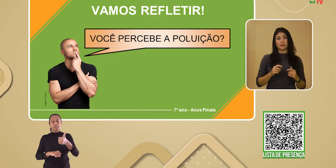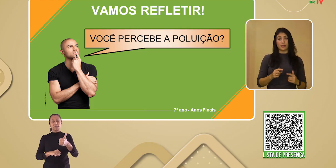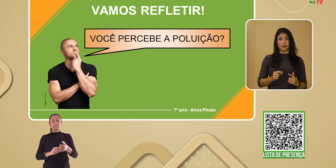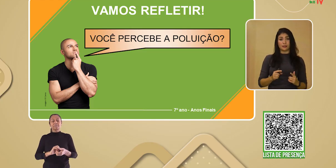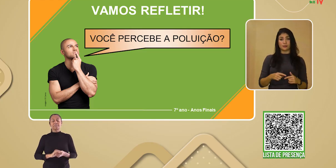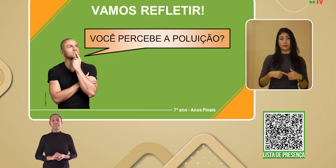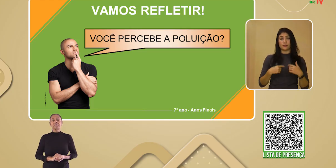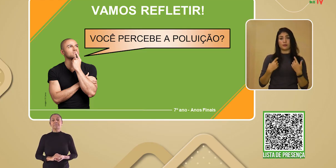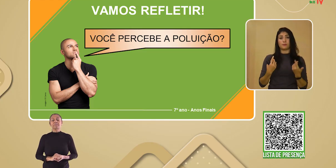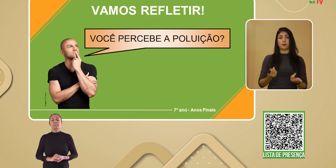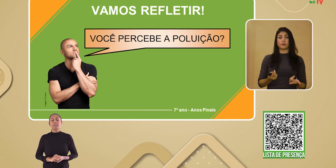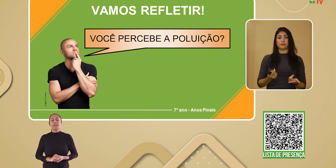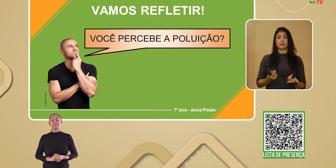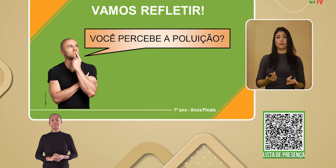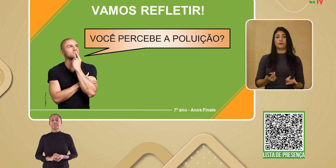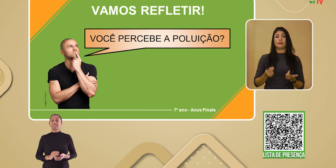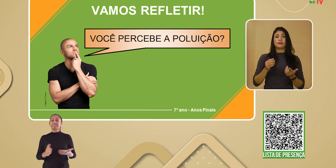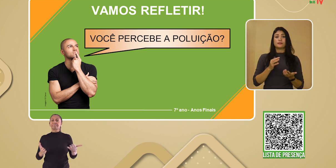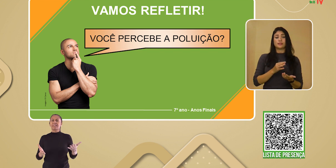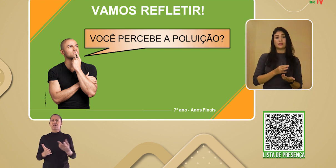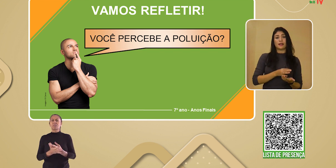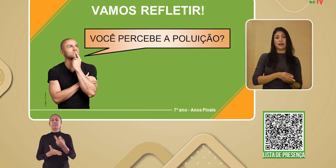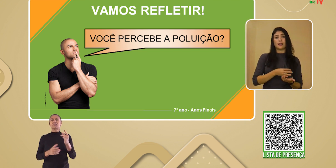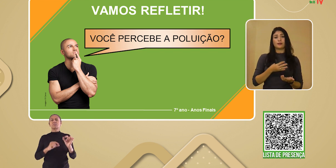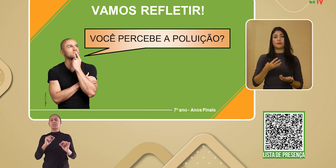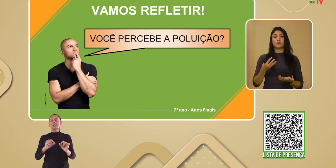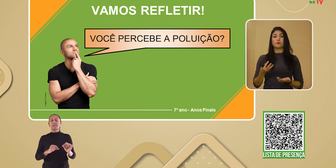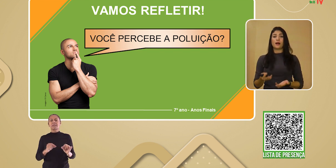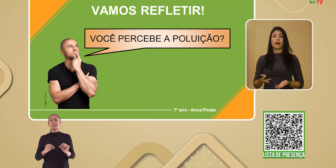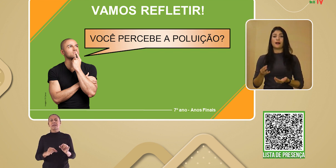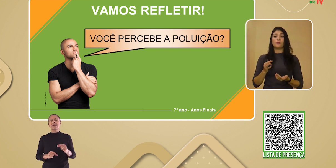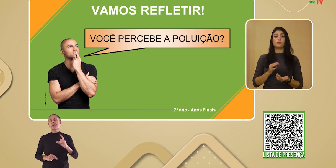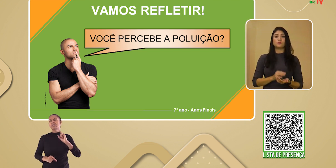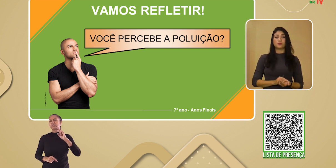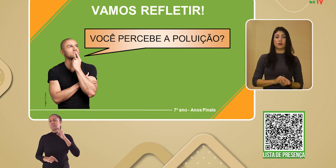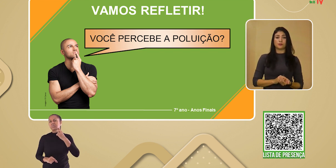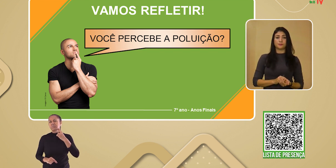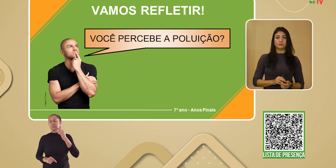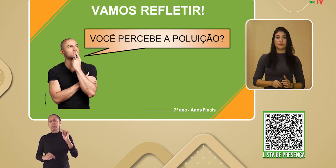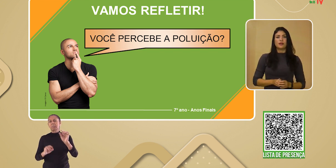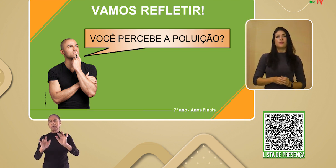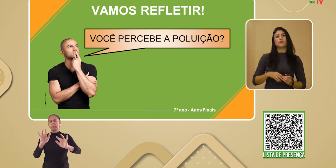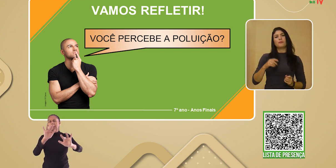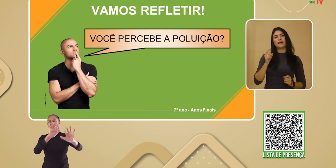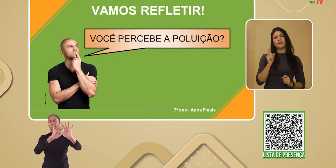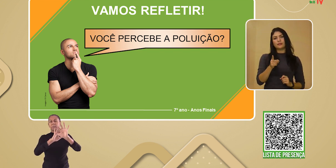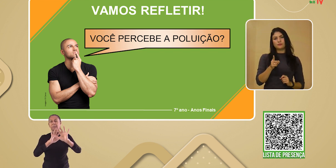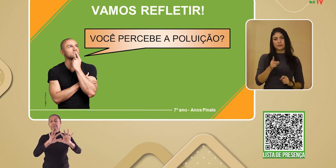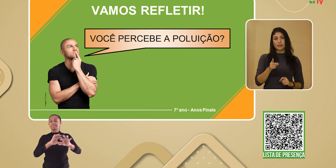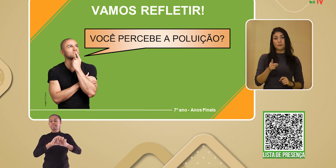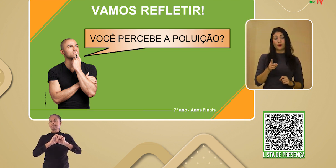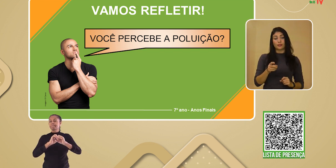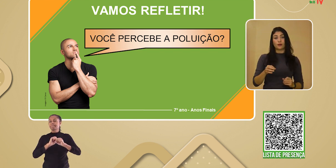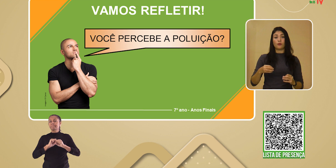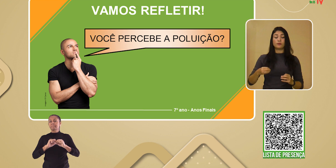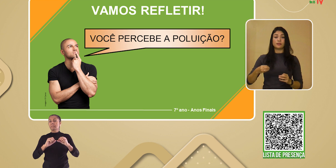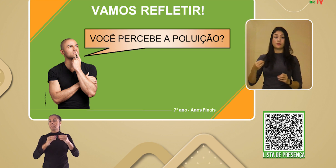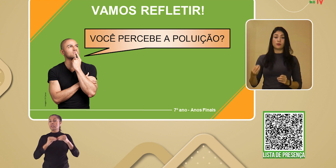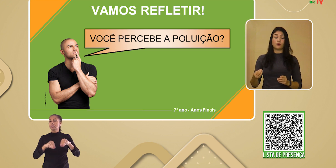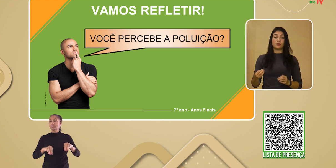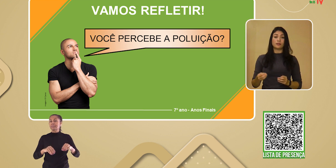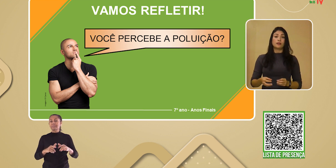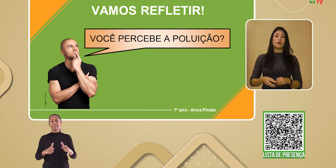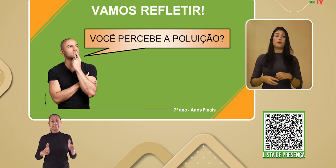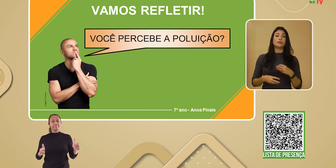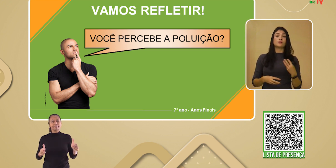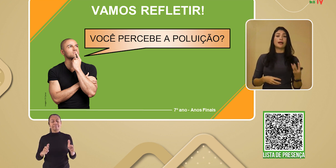saúde se relacionam à poluição, seja da água, do ar ou do solo. No bairro em que você mora, ou na